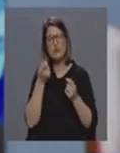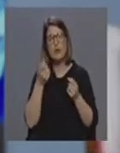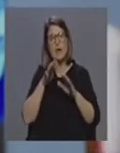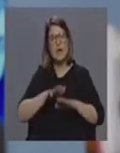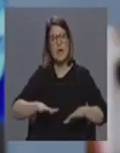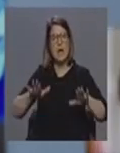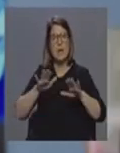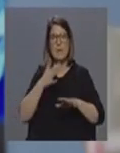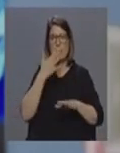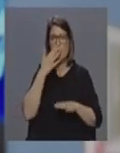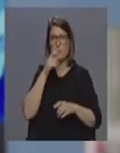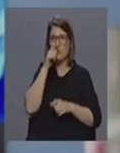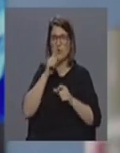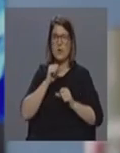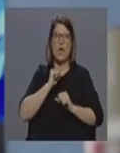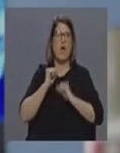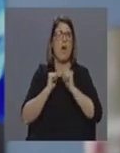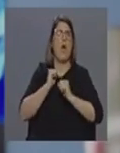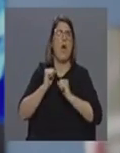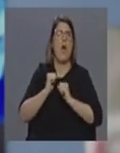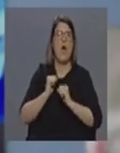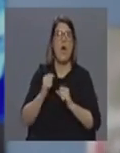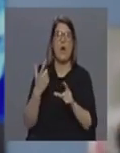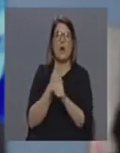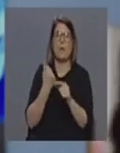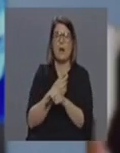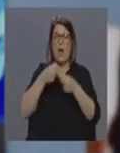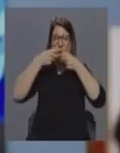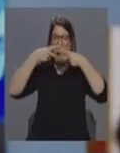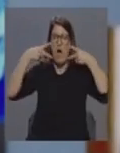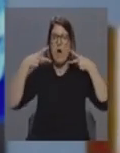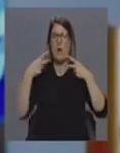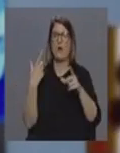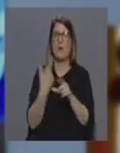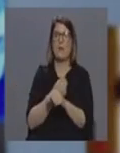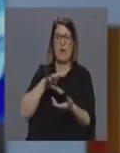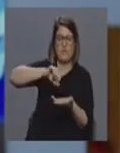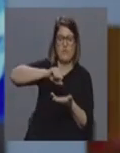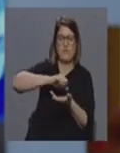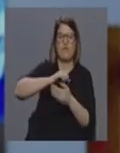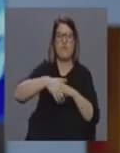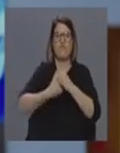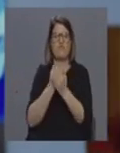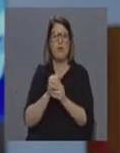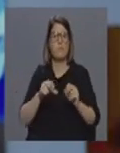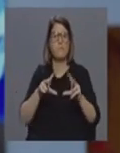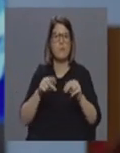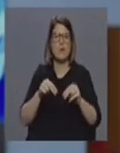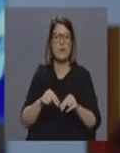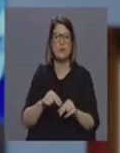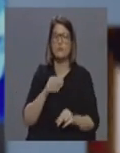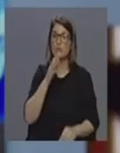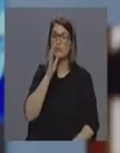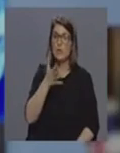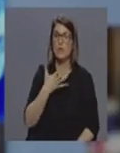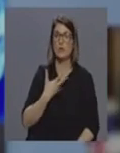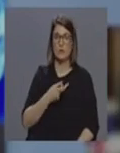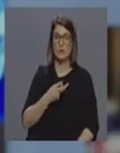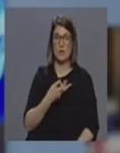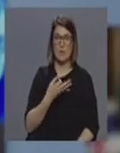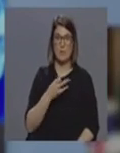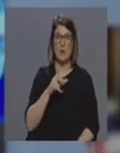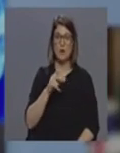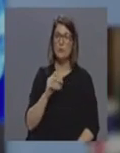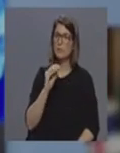mas uma corrida desenfriada a comprar máscaras cirúrgicas a comprar gel desinfetante quando aqui já foi dito e a doutora Paula esteve